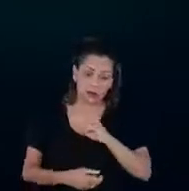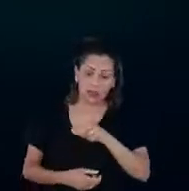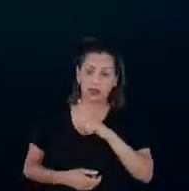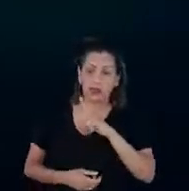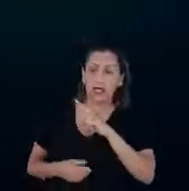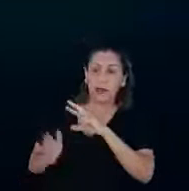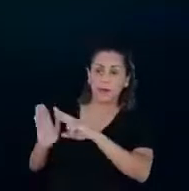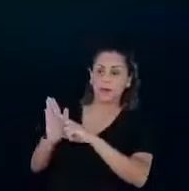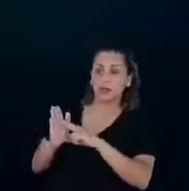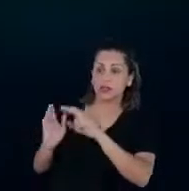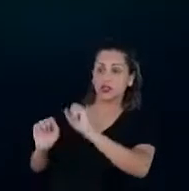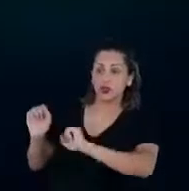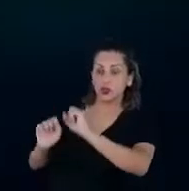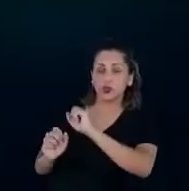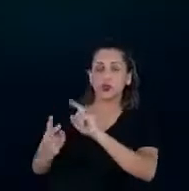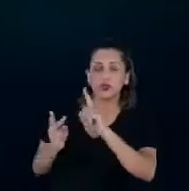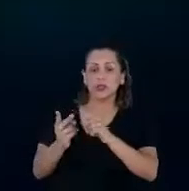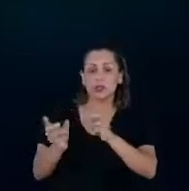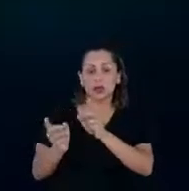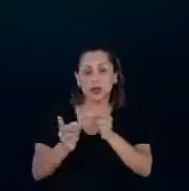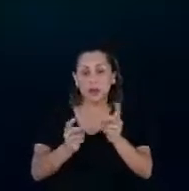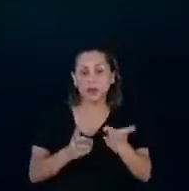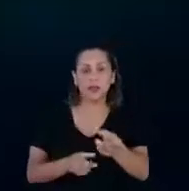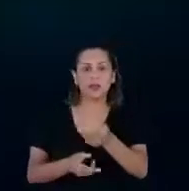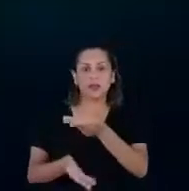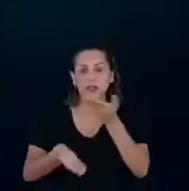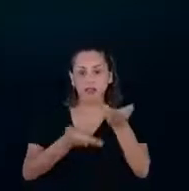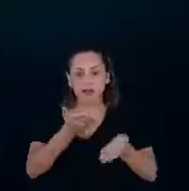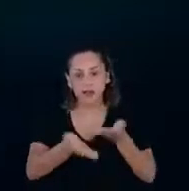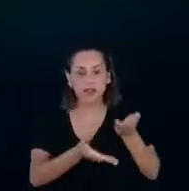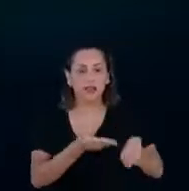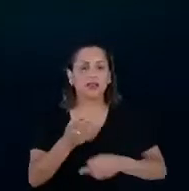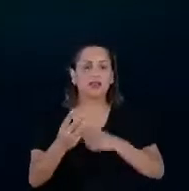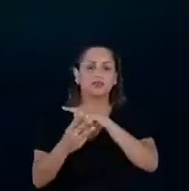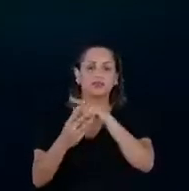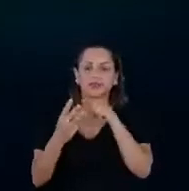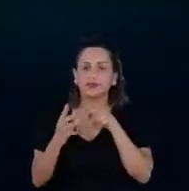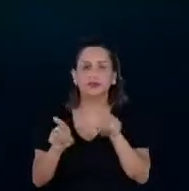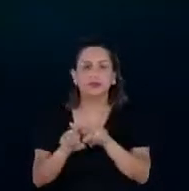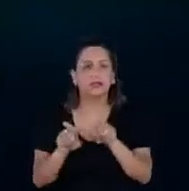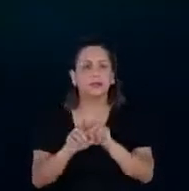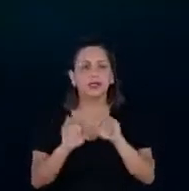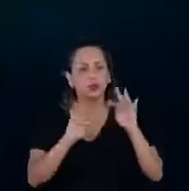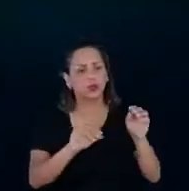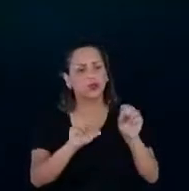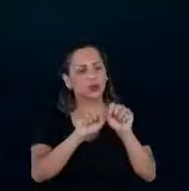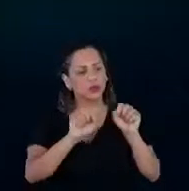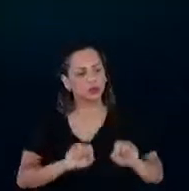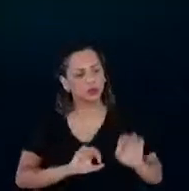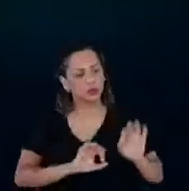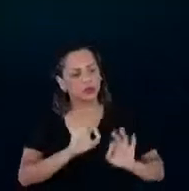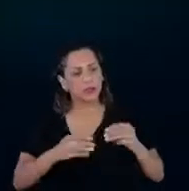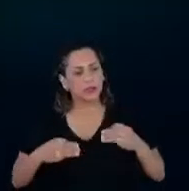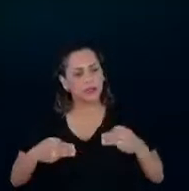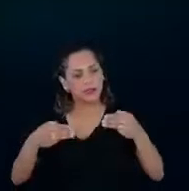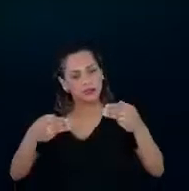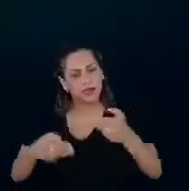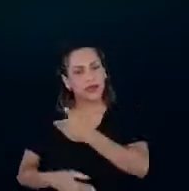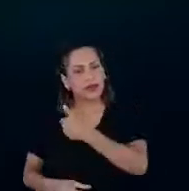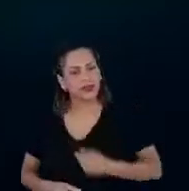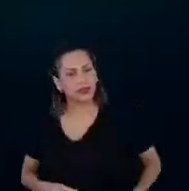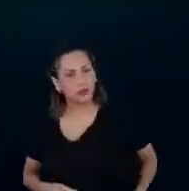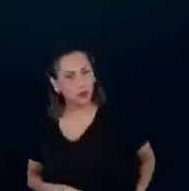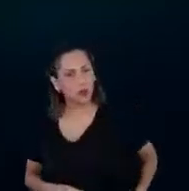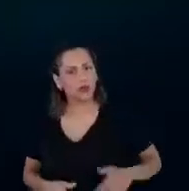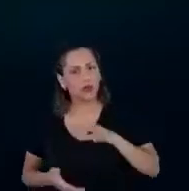e serviços, além de toda a estrutura já dos ministérios, dos agentes públicos que já atuavam